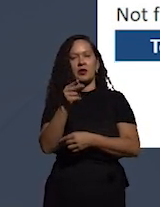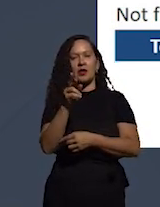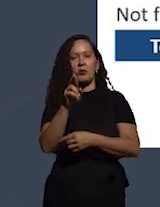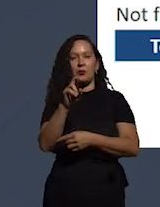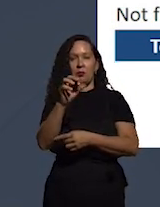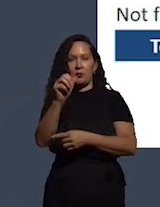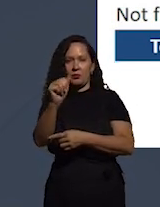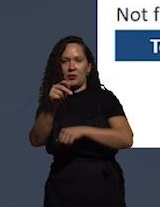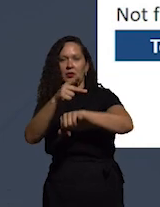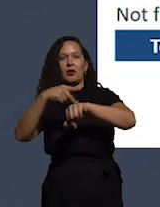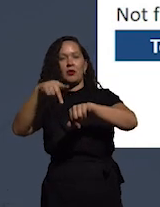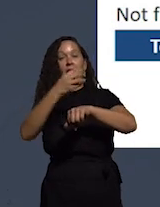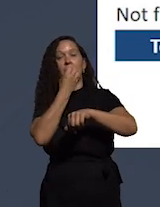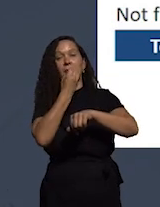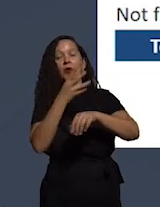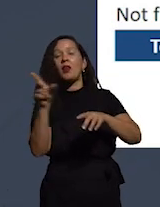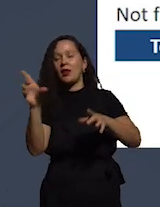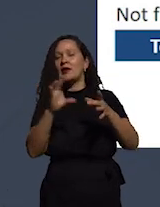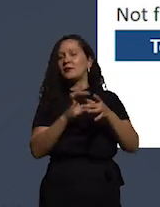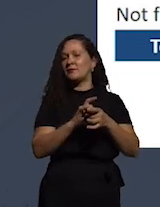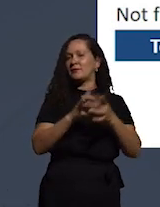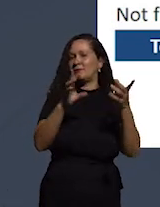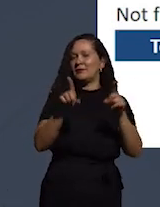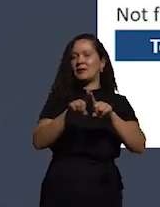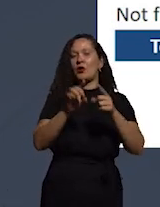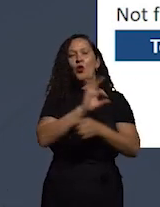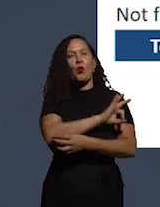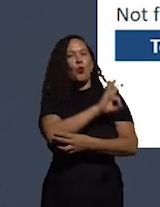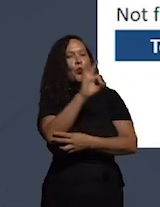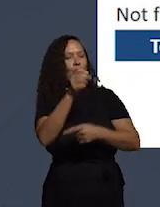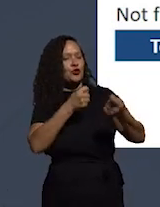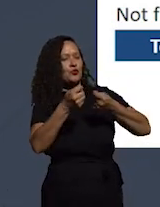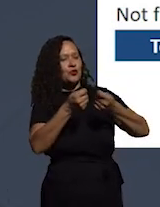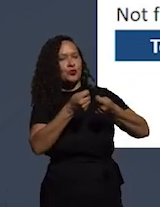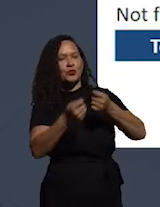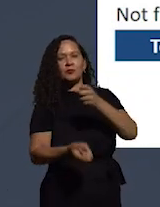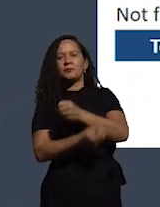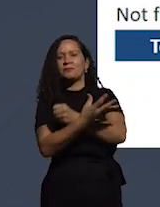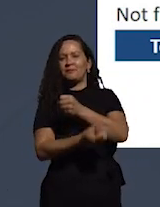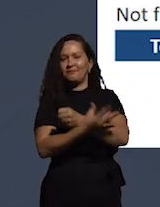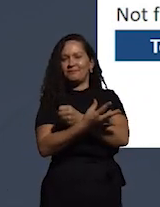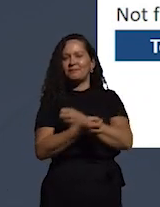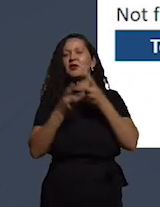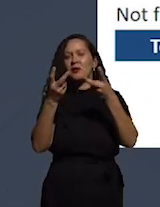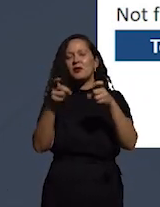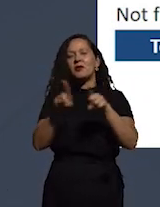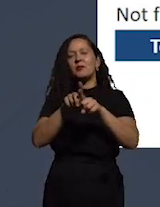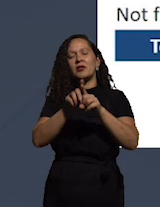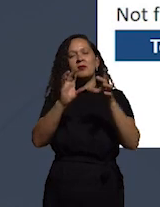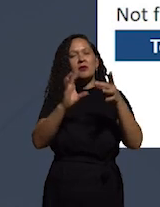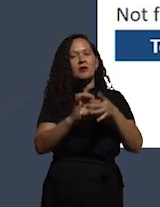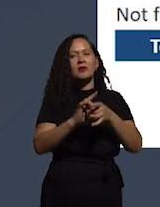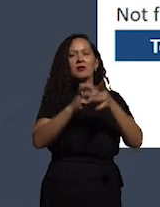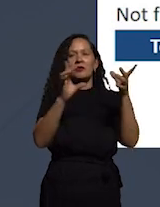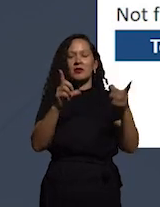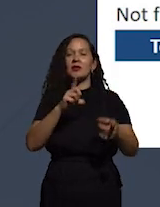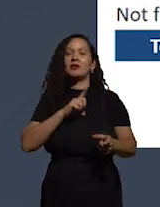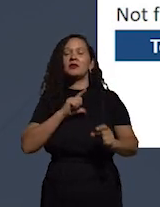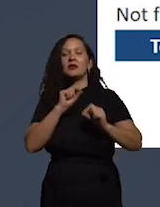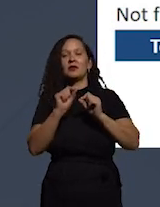onde eles têm uma democracia mas tem um ótimo controle da corrupção e como vocês podem ver a democracia tem um